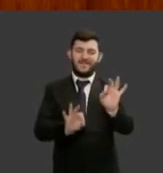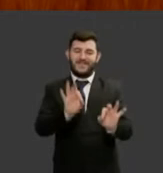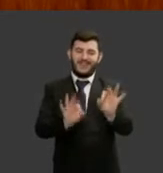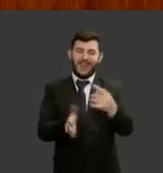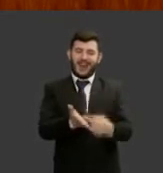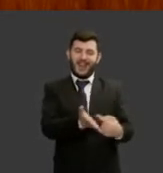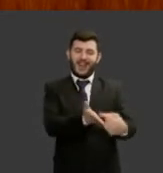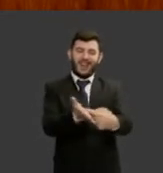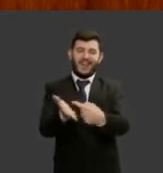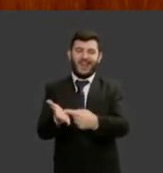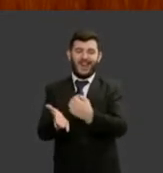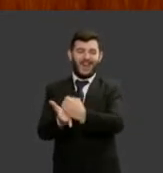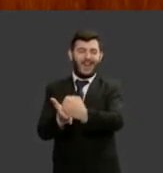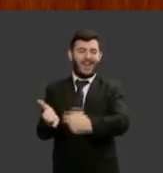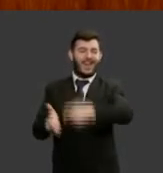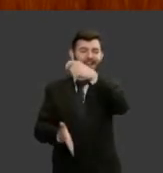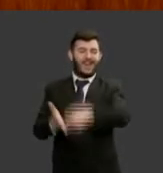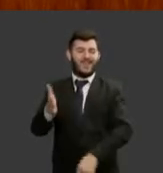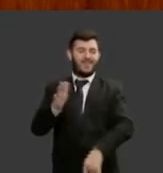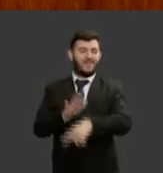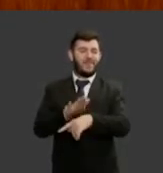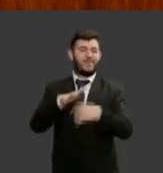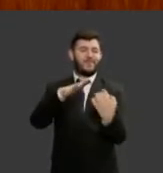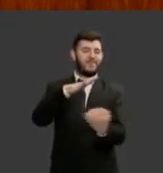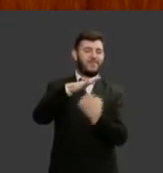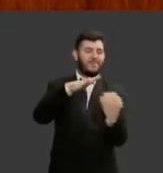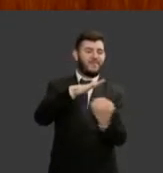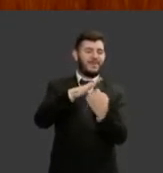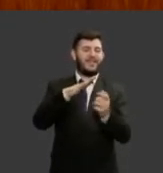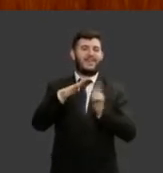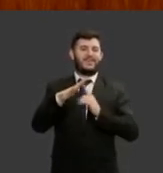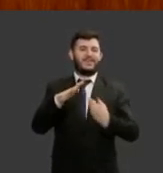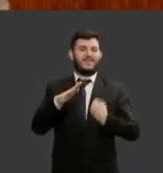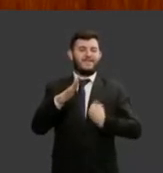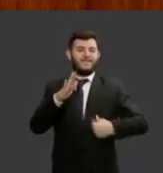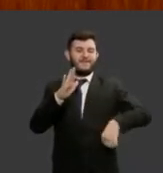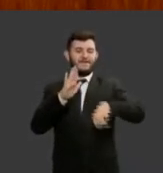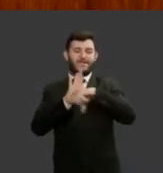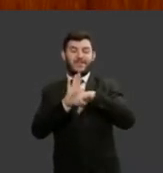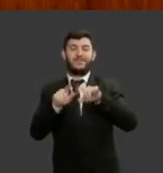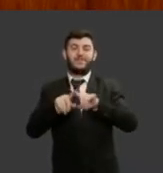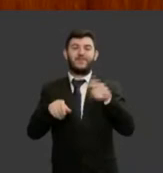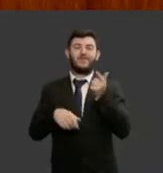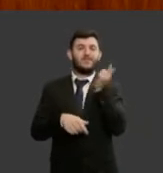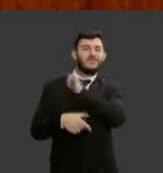com grandes construtoras envolvidas em regularidades então esse cenário